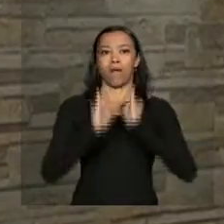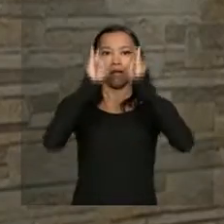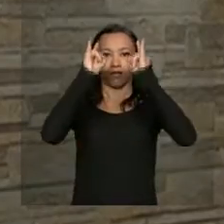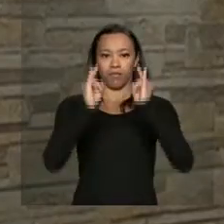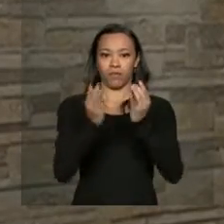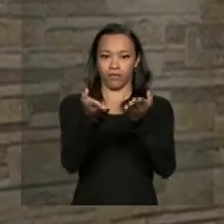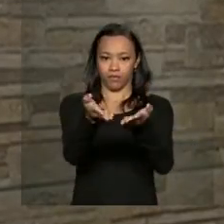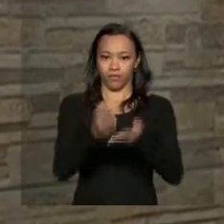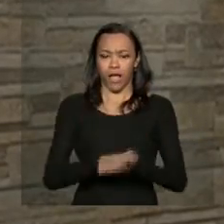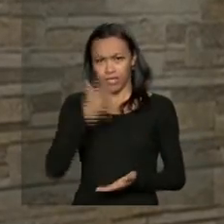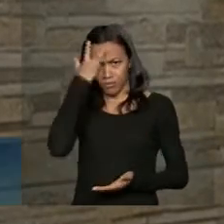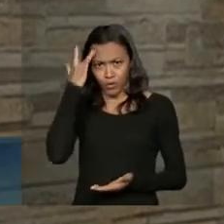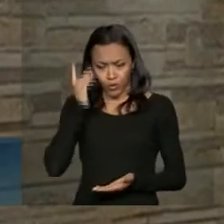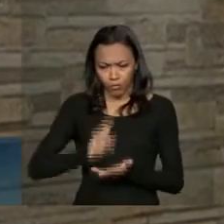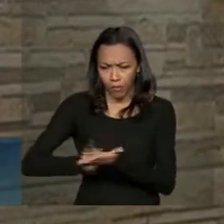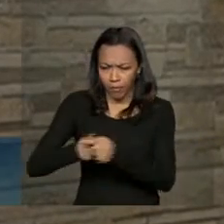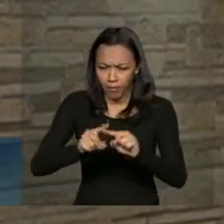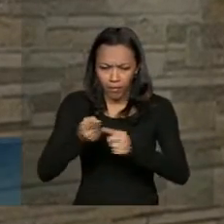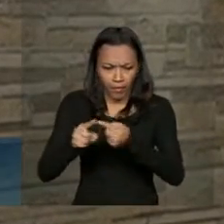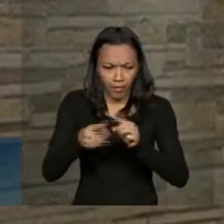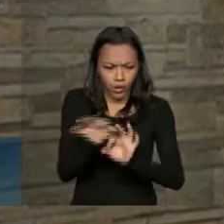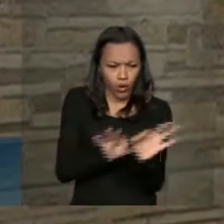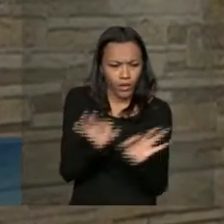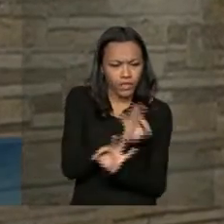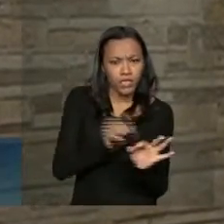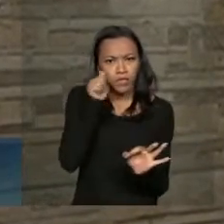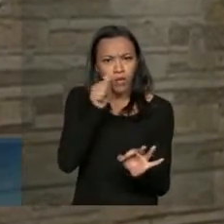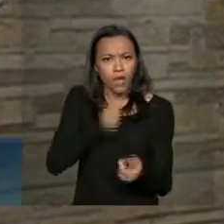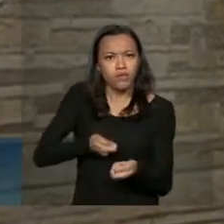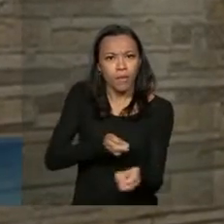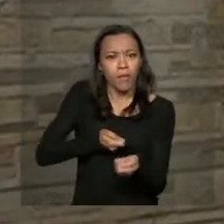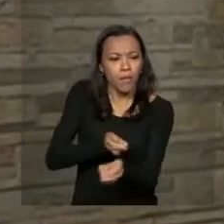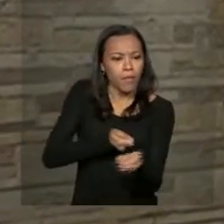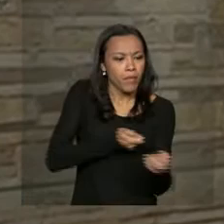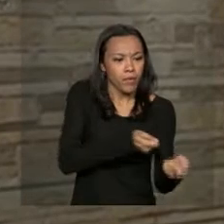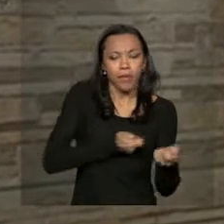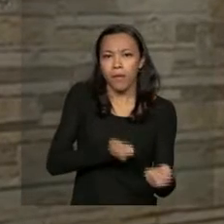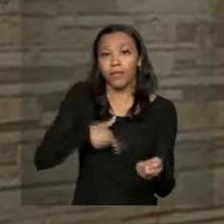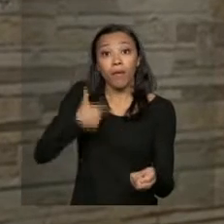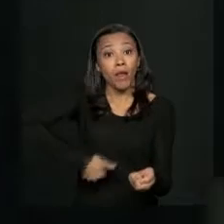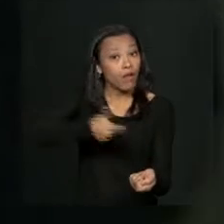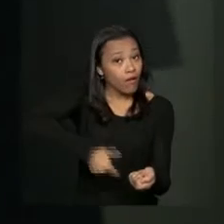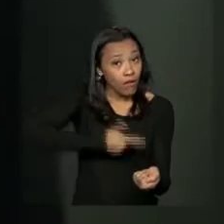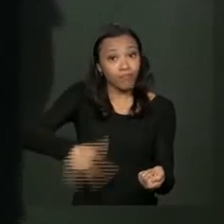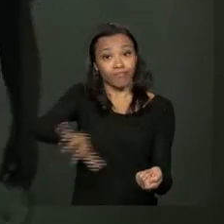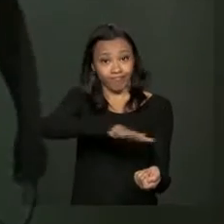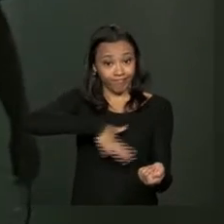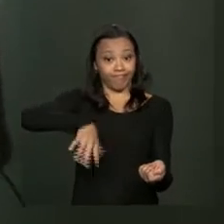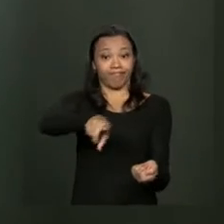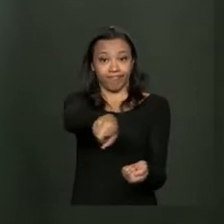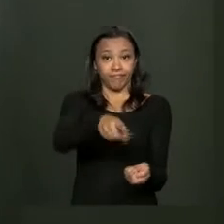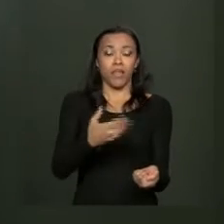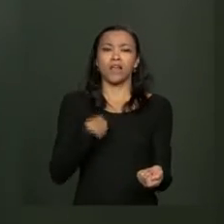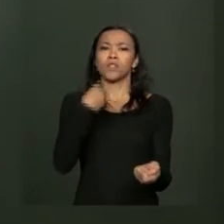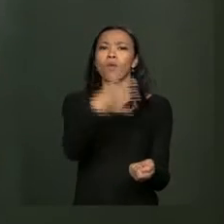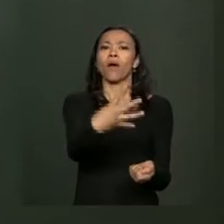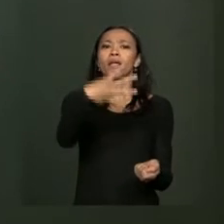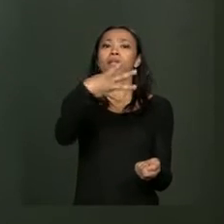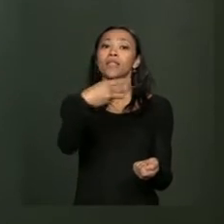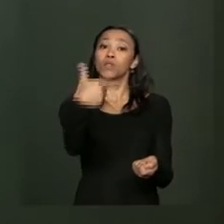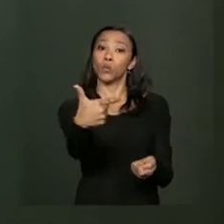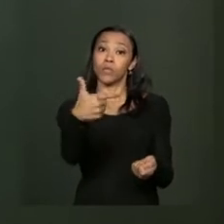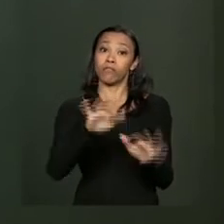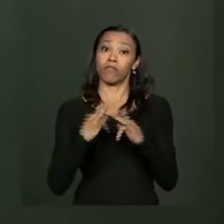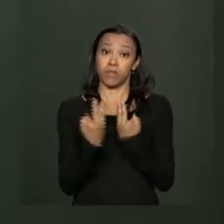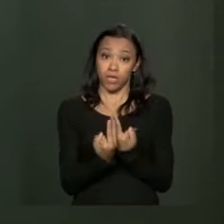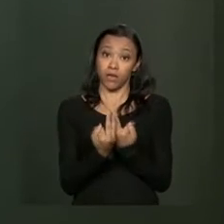Os próprios moradores se organizam para fazer esse mutirão, a limpeza, as mulheres, né? Fazer limpeza, lixamento, as coisas aqui. As 42 famílias que moram no